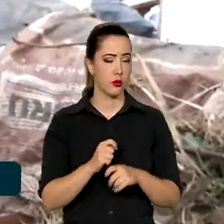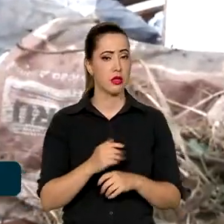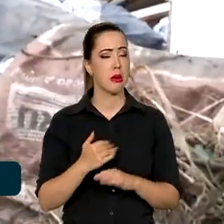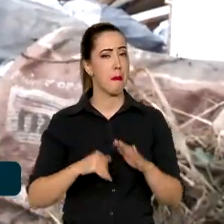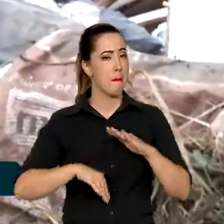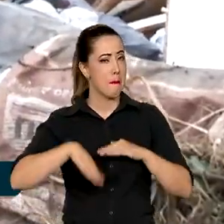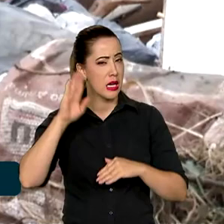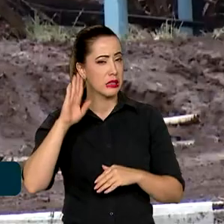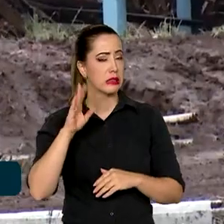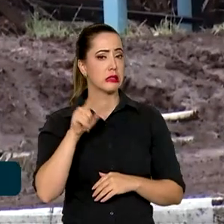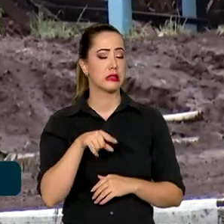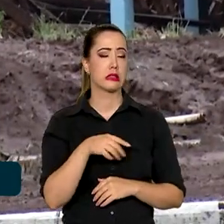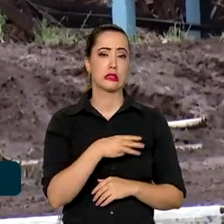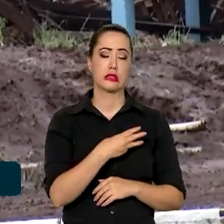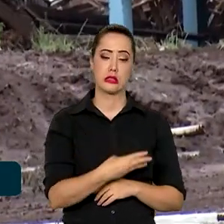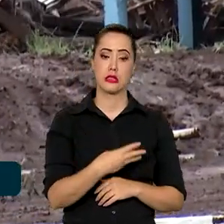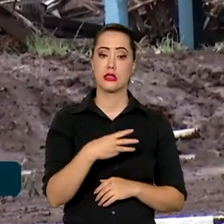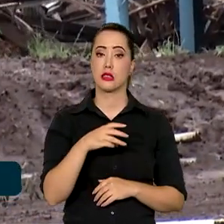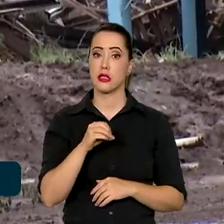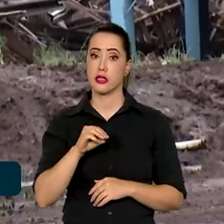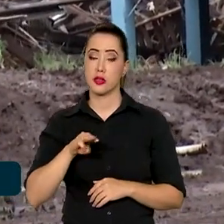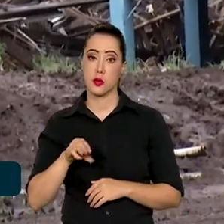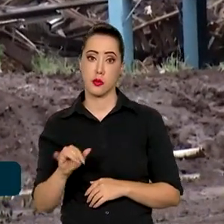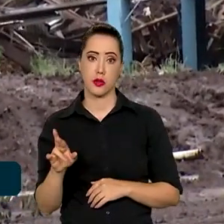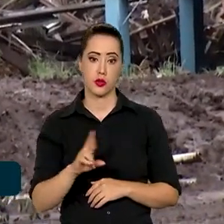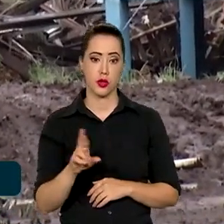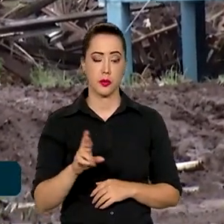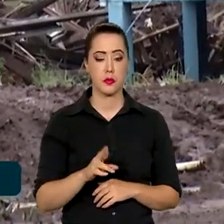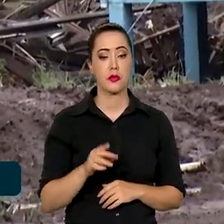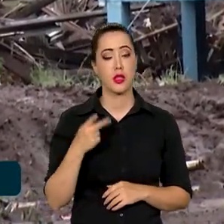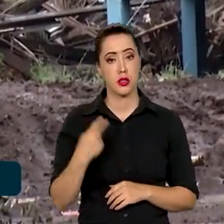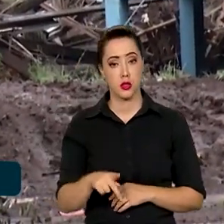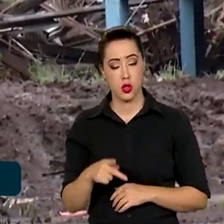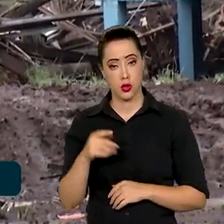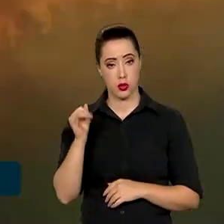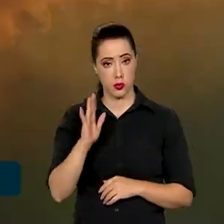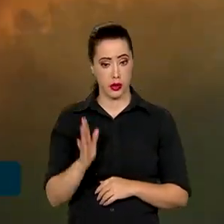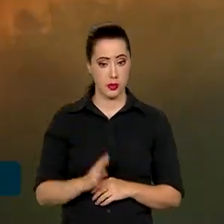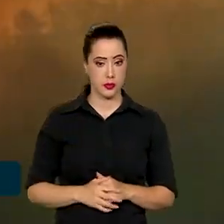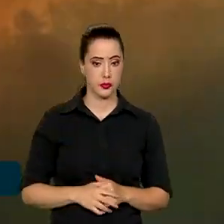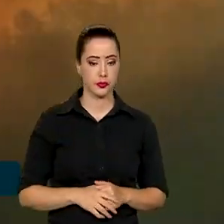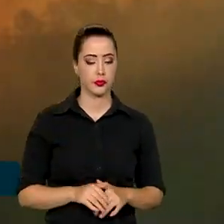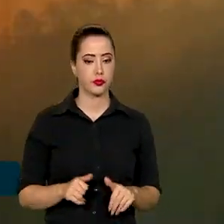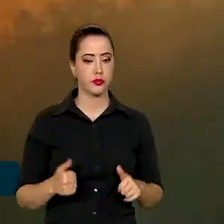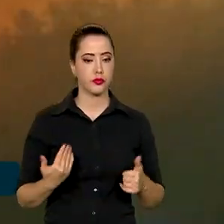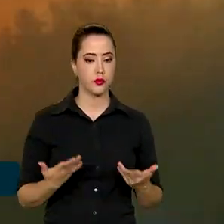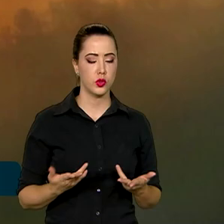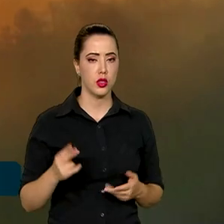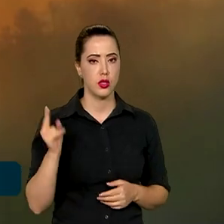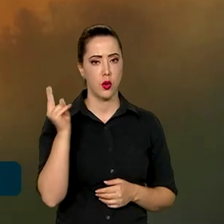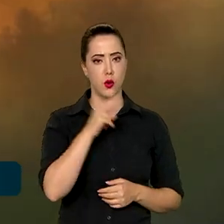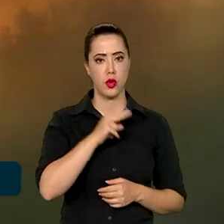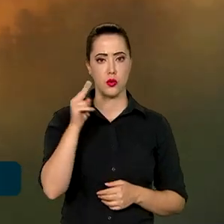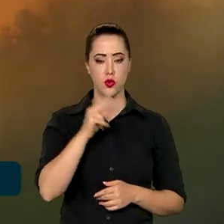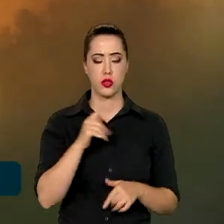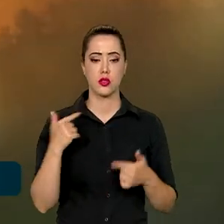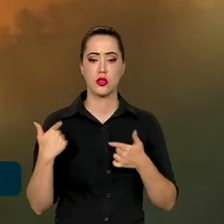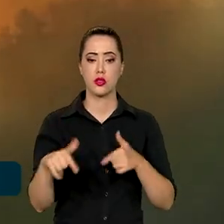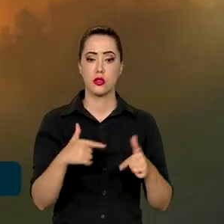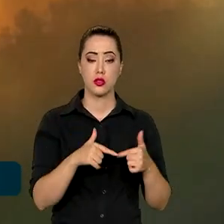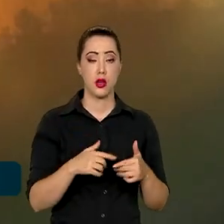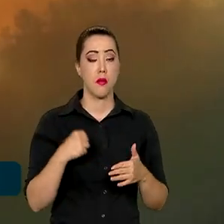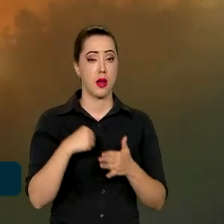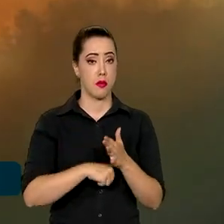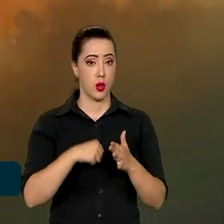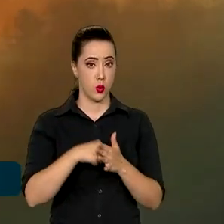que ultrapassam os 300 bilhões de reais só no Brasil. Por isso, a urgência de ações para o